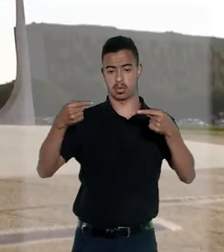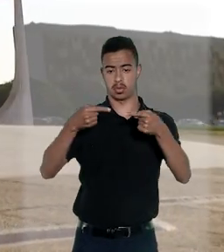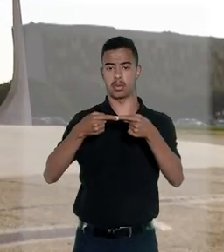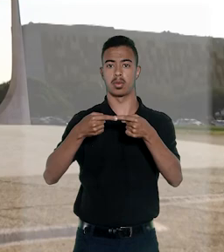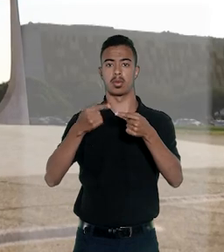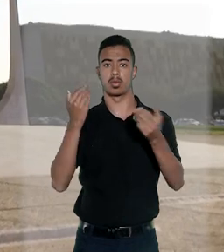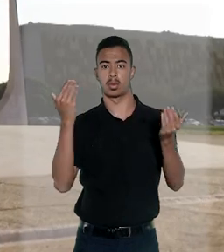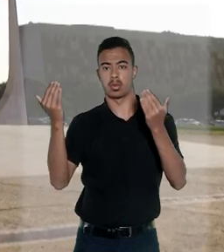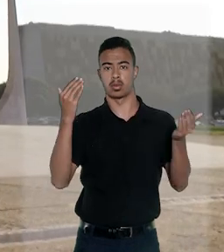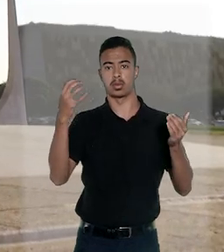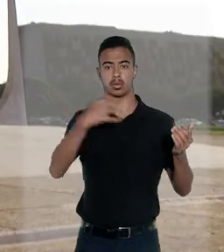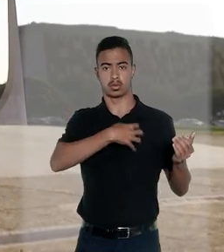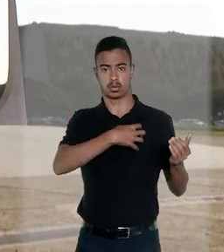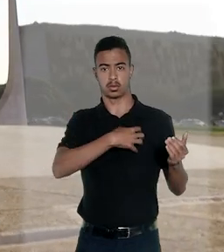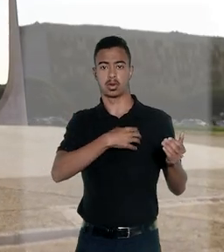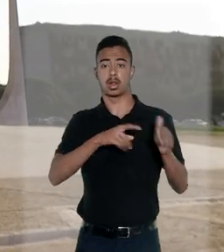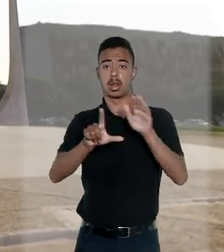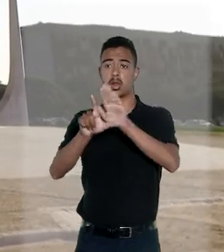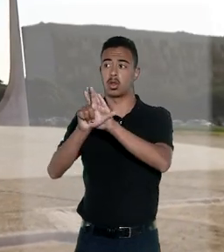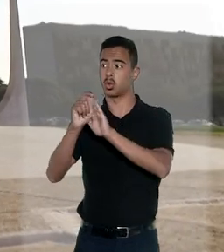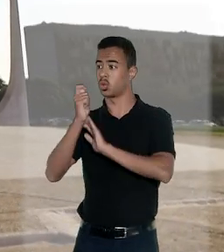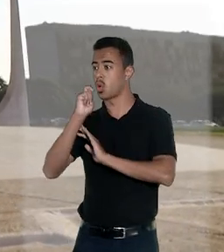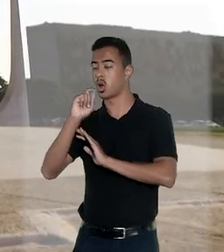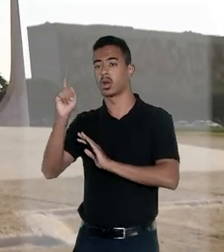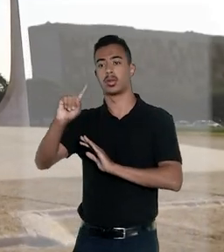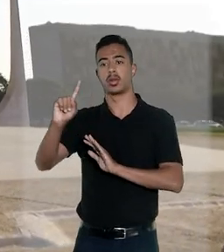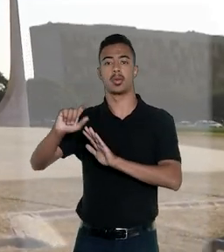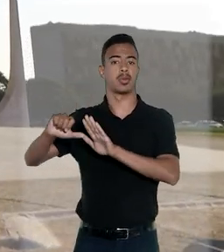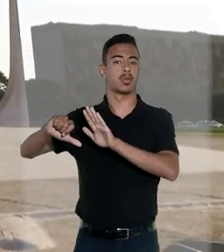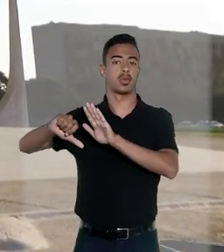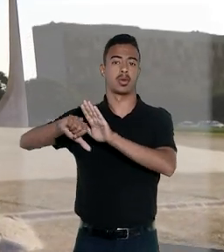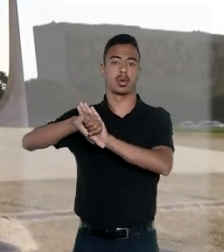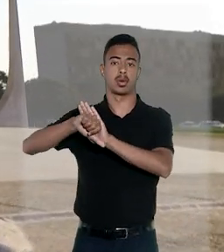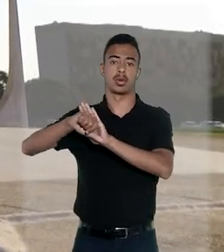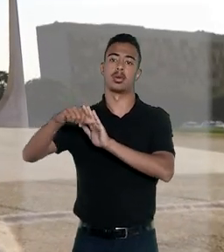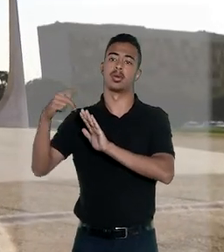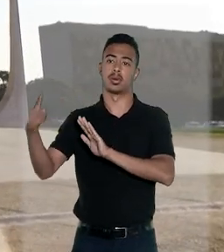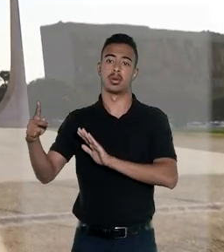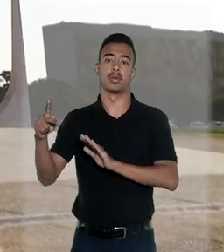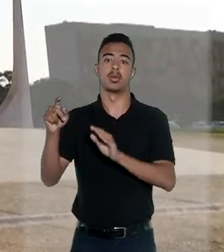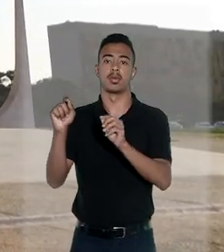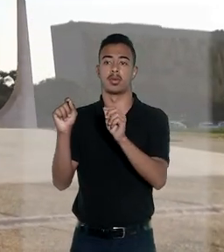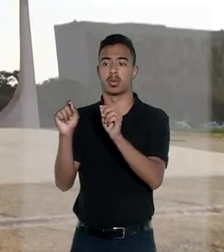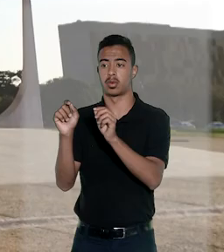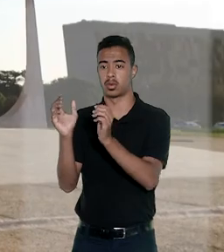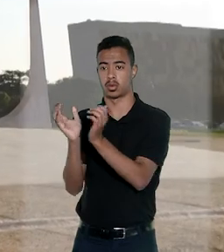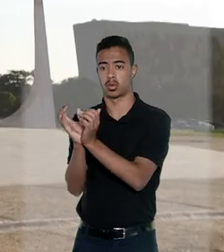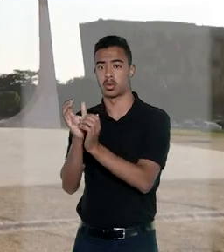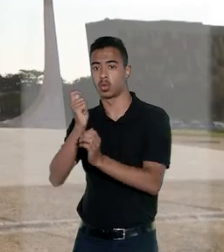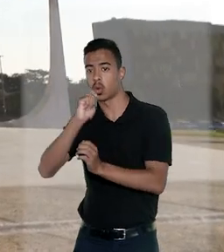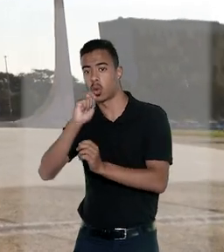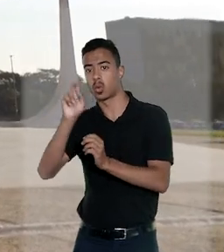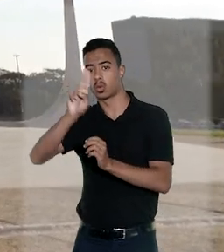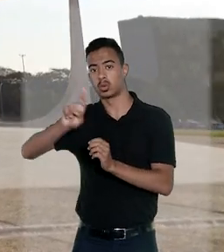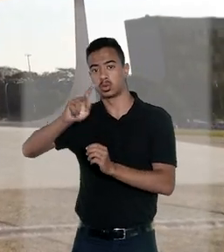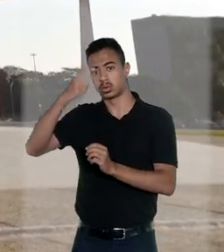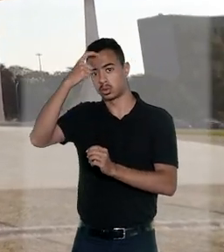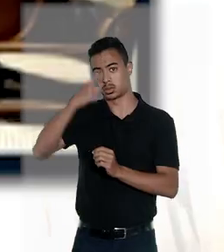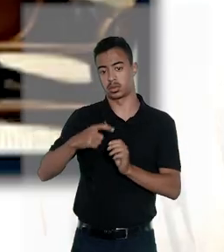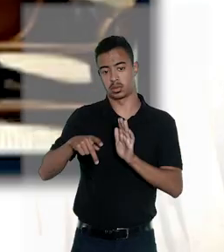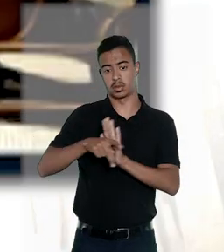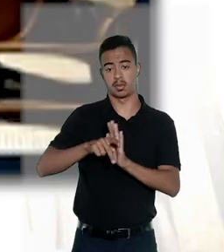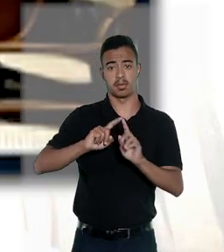ao do Supremo Tribunal Federal, no sentido de que a lei de drogas não descriminalizou a conduta de posse de drogas para consumo